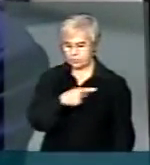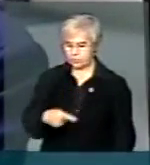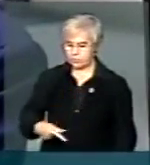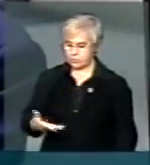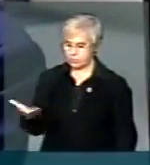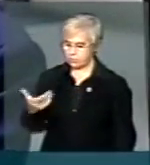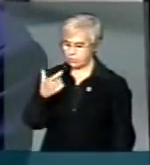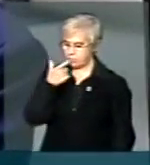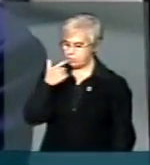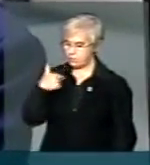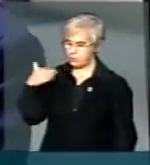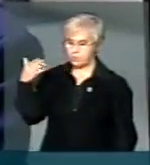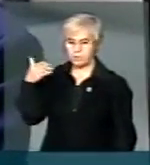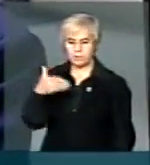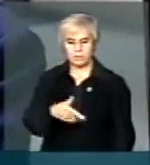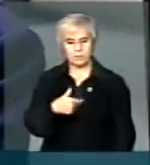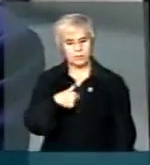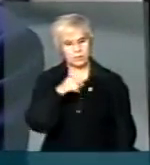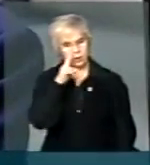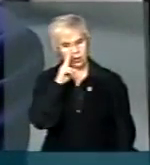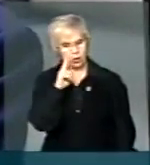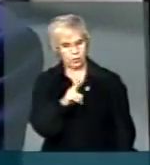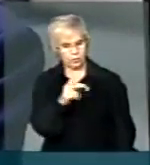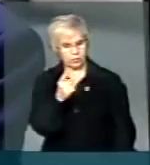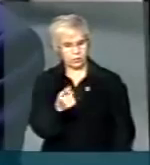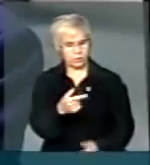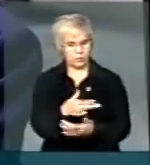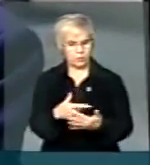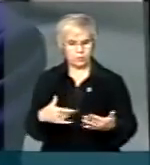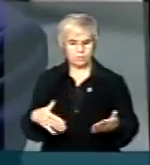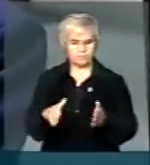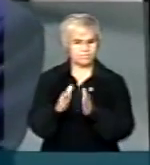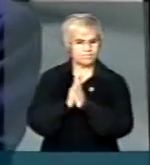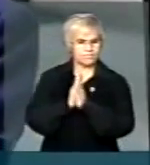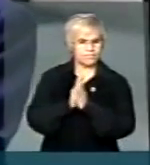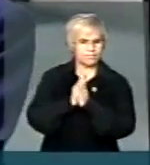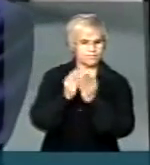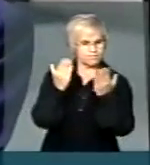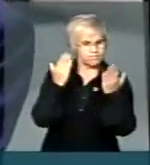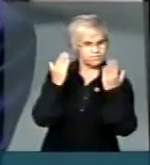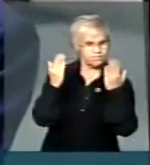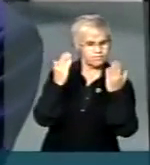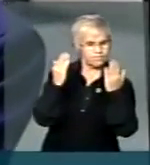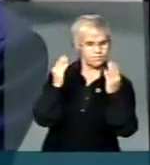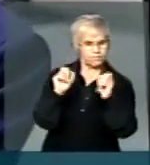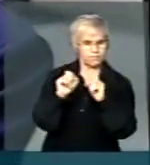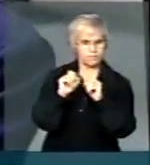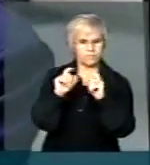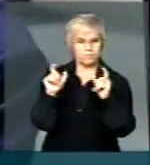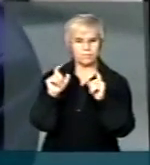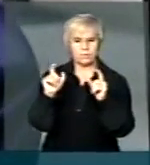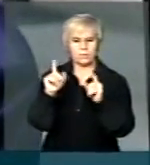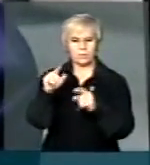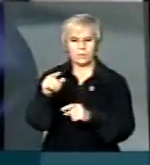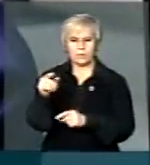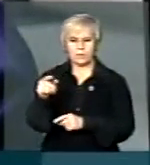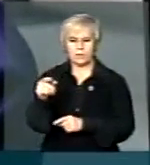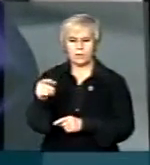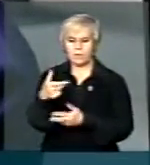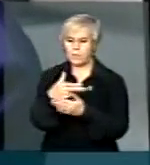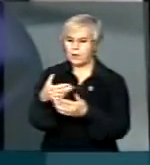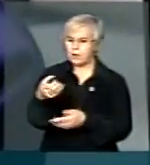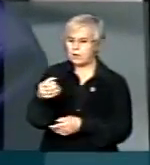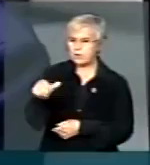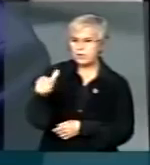e vi uma coisa que acho, invoco aí testemunho de mais experientes, que é uma inovação negativa